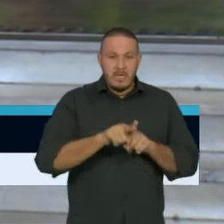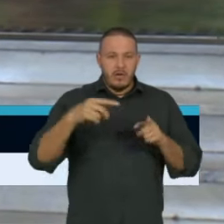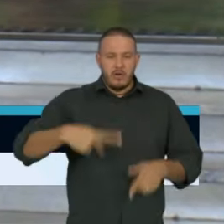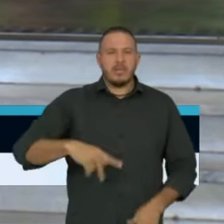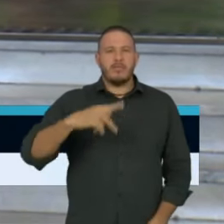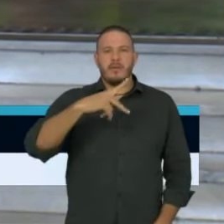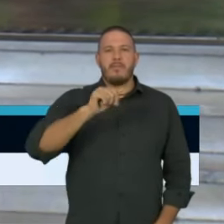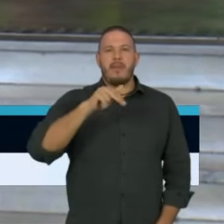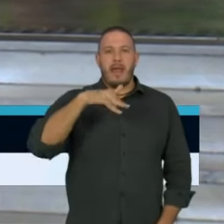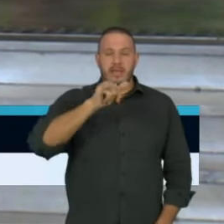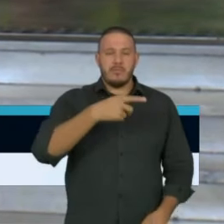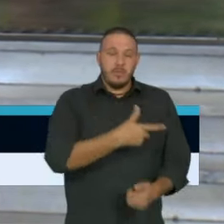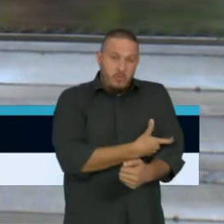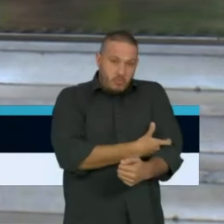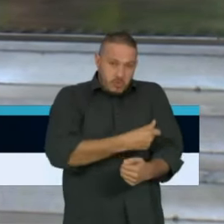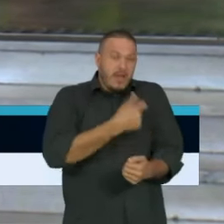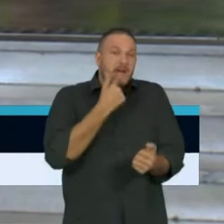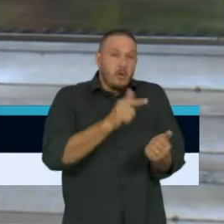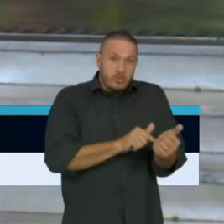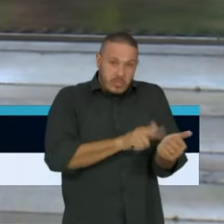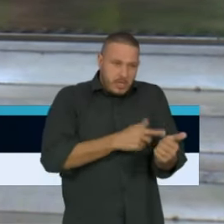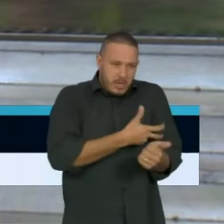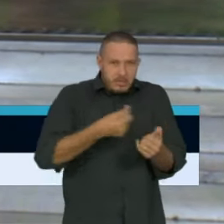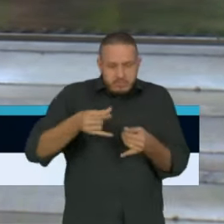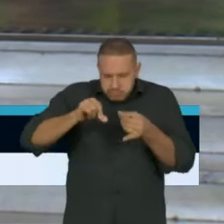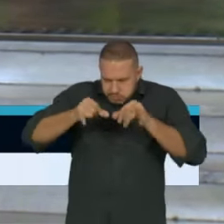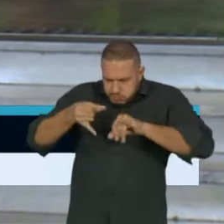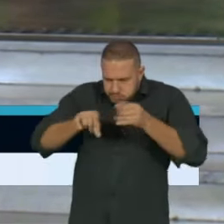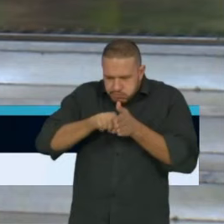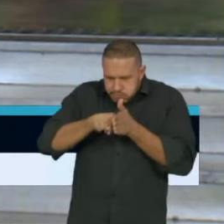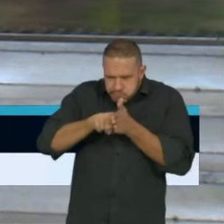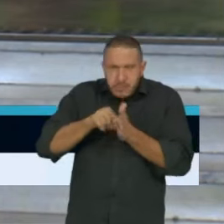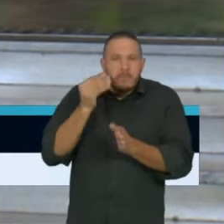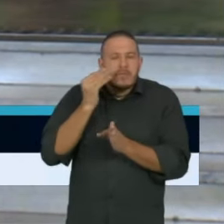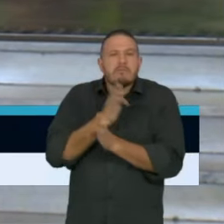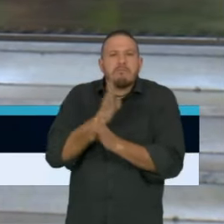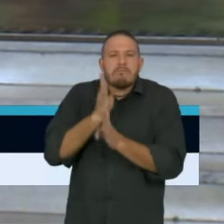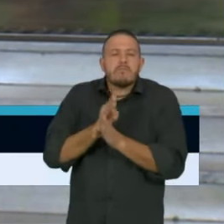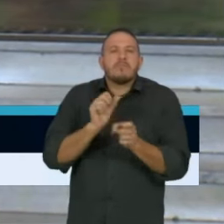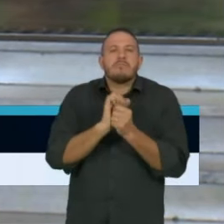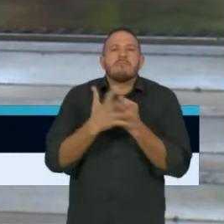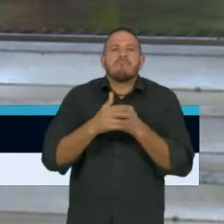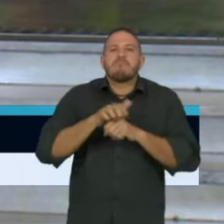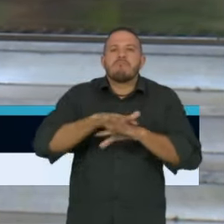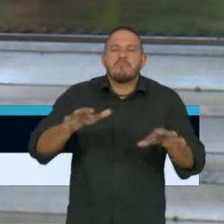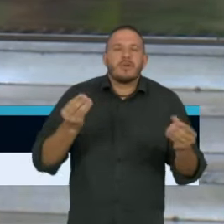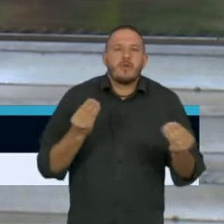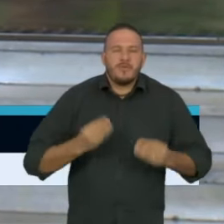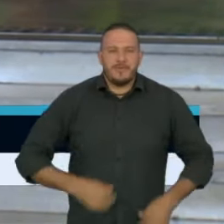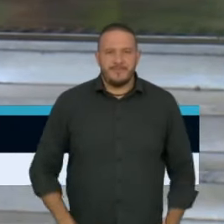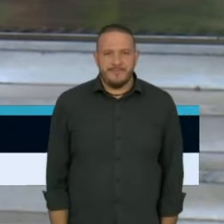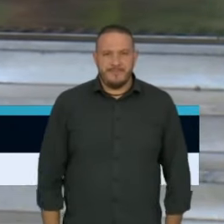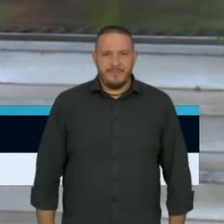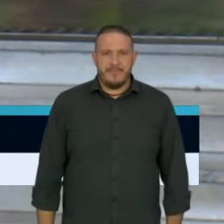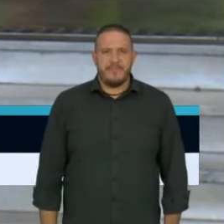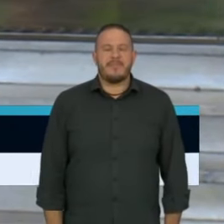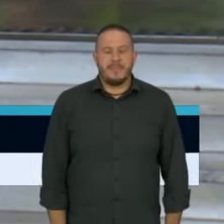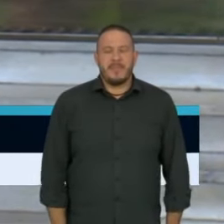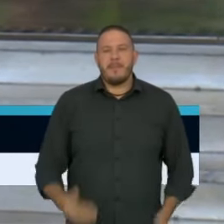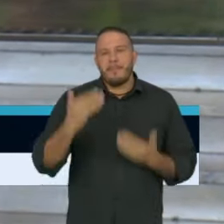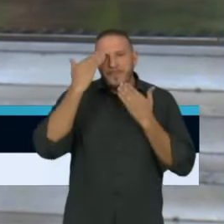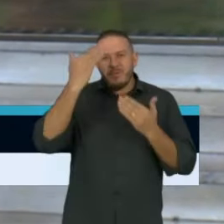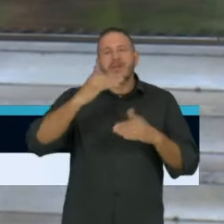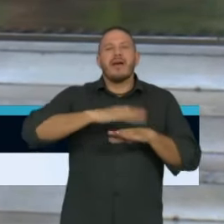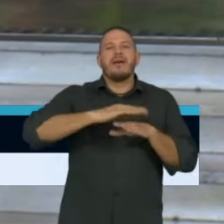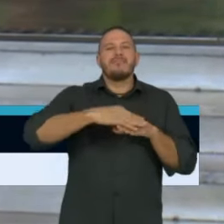do sangue que pode ser usado para conter essa doença também? Murilo, obrigado pela pergunta. Eu vou